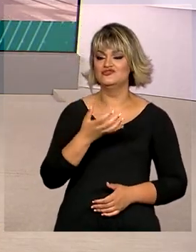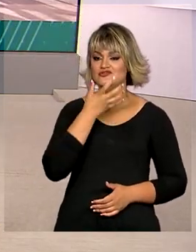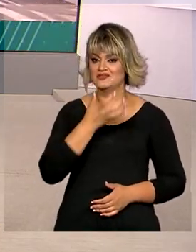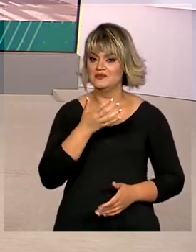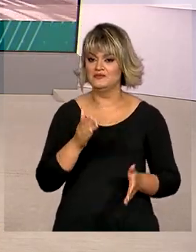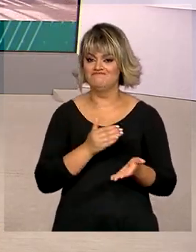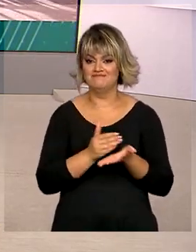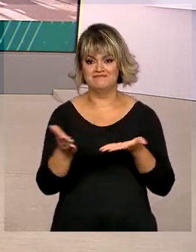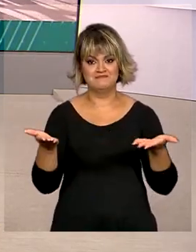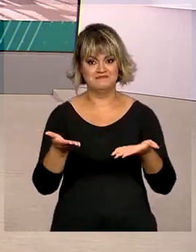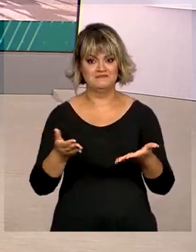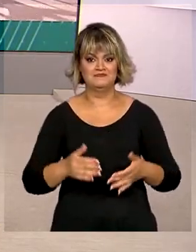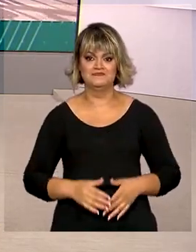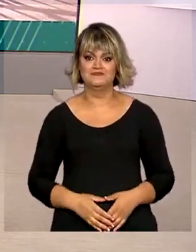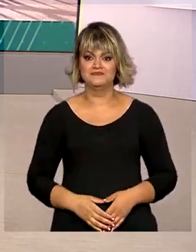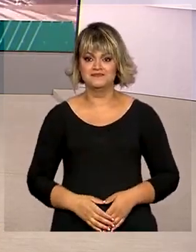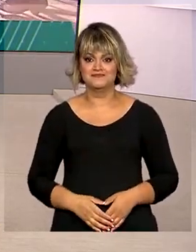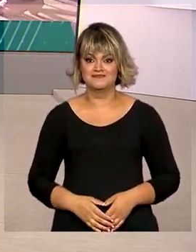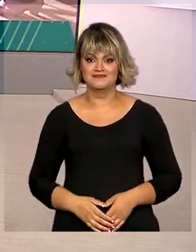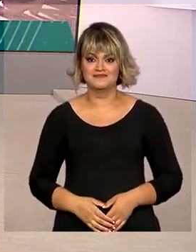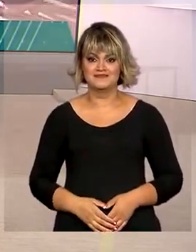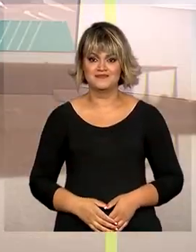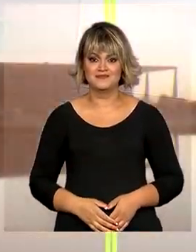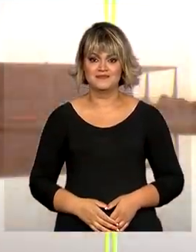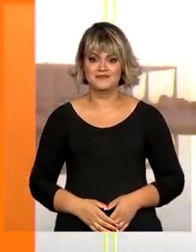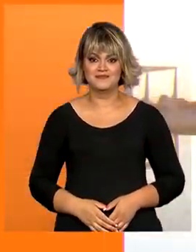dezembro, o Brasil em Dia já está no ar.